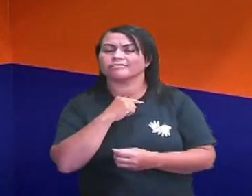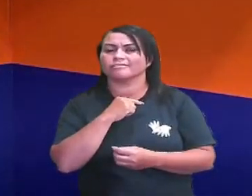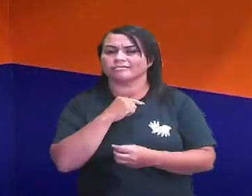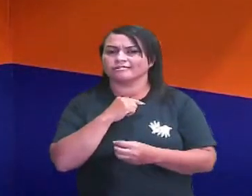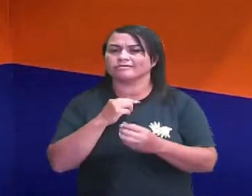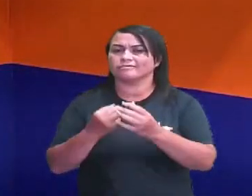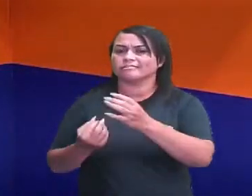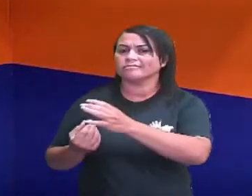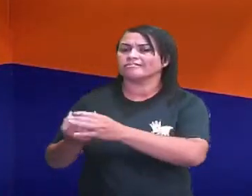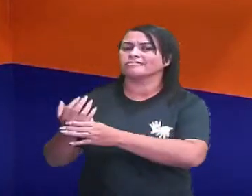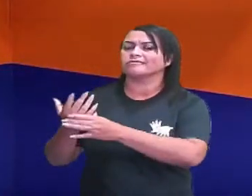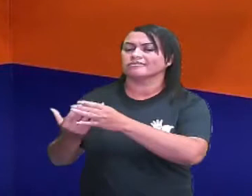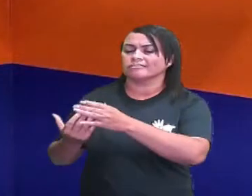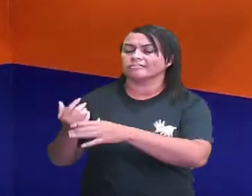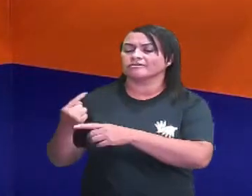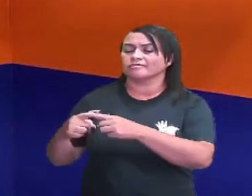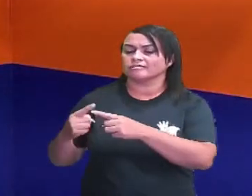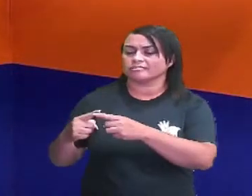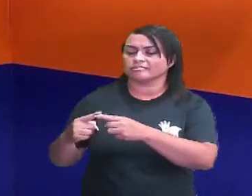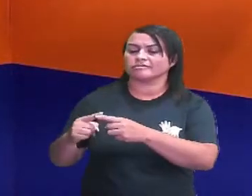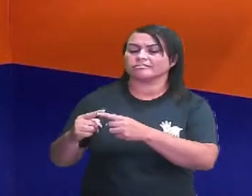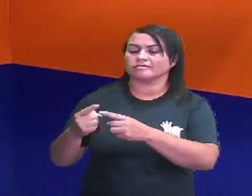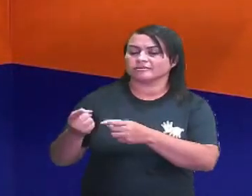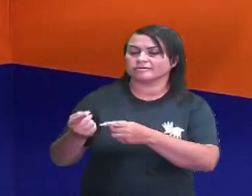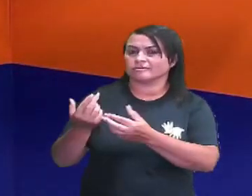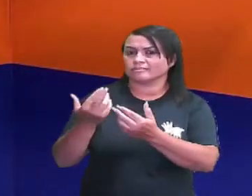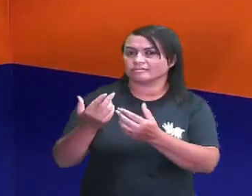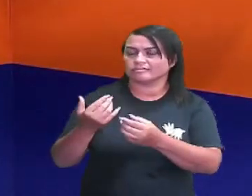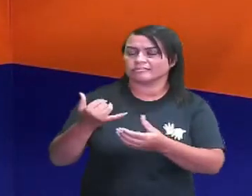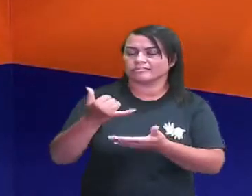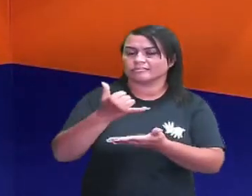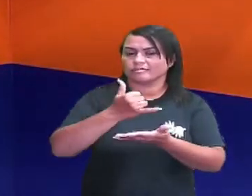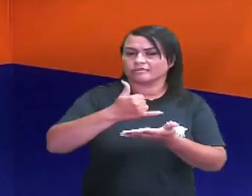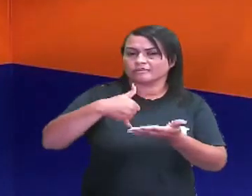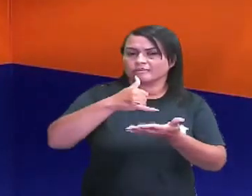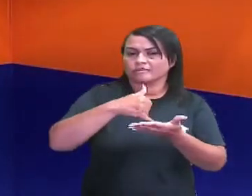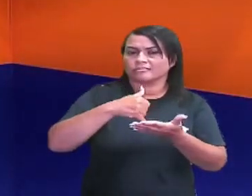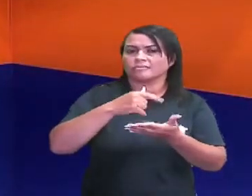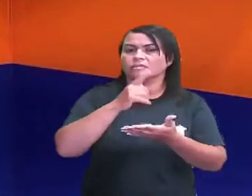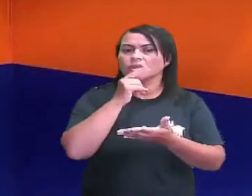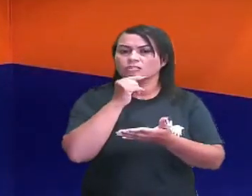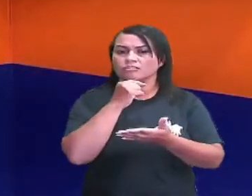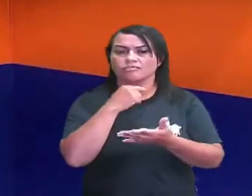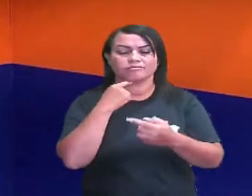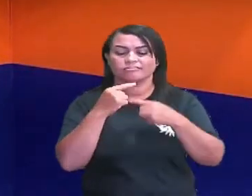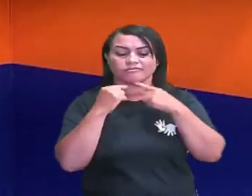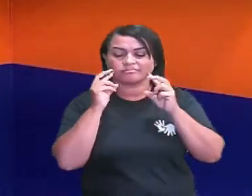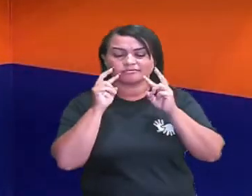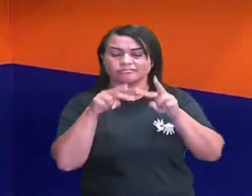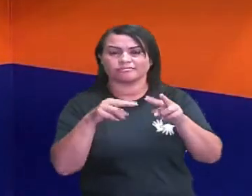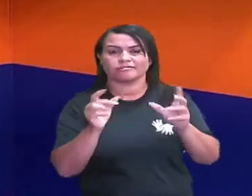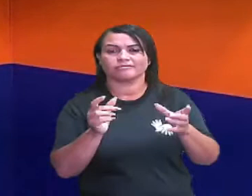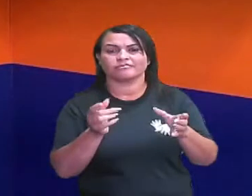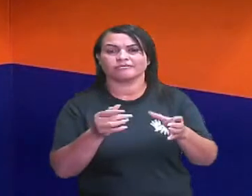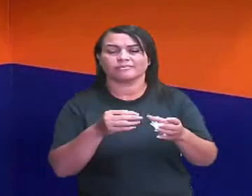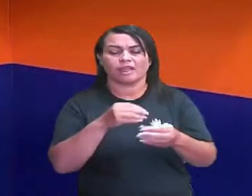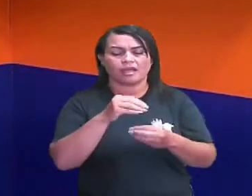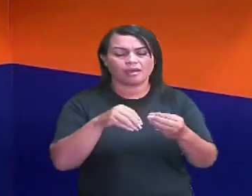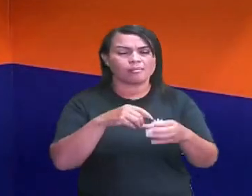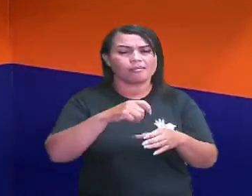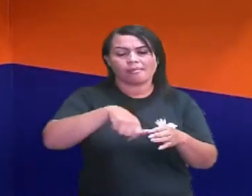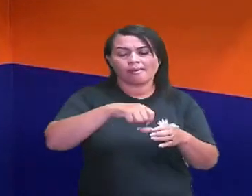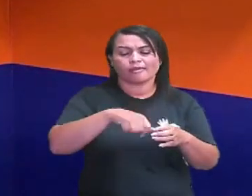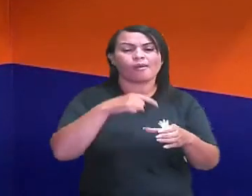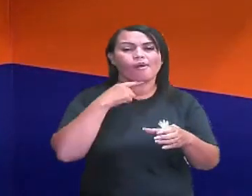também, o óleo não se mistura com a água. A gente tenta misturar água e óleo. Tem até lutado, Água e óleo não se misturam. Por que será isso? Porque eles podem estar